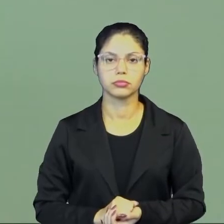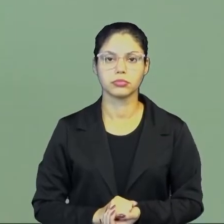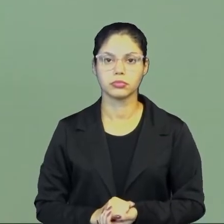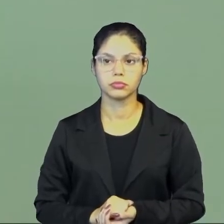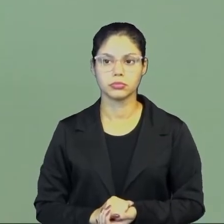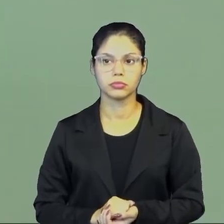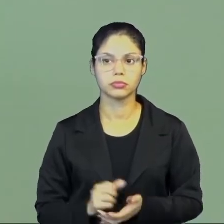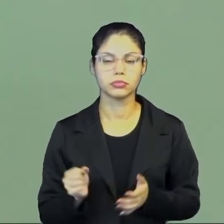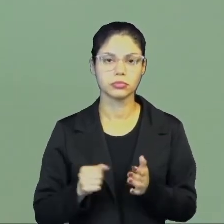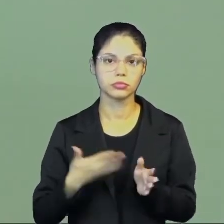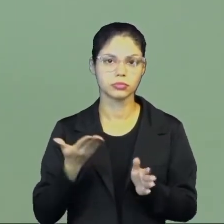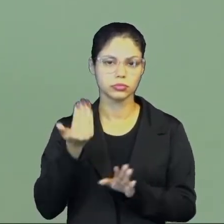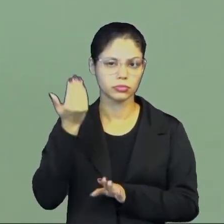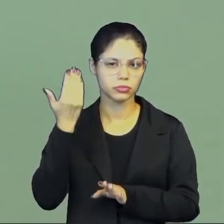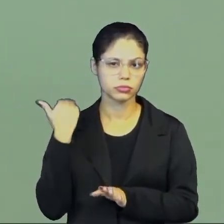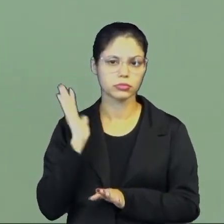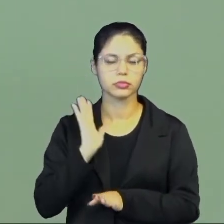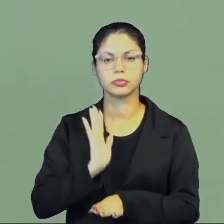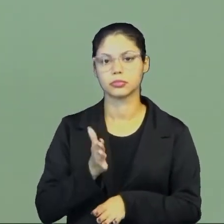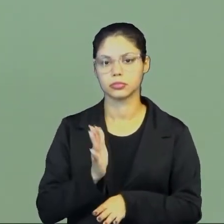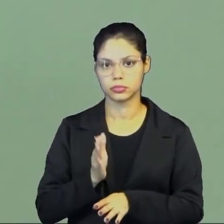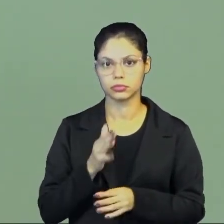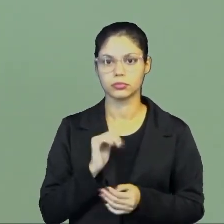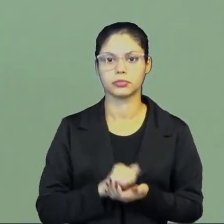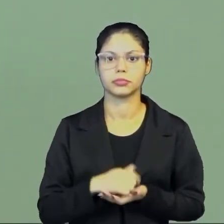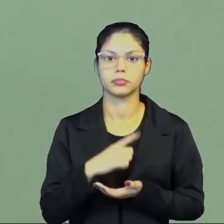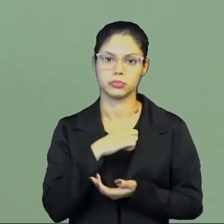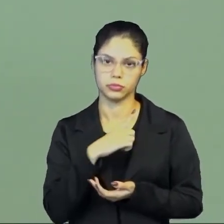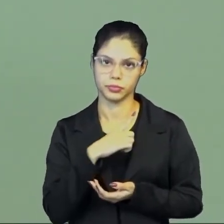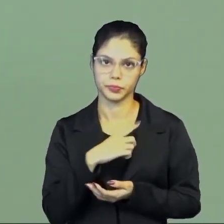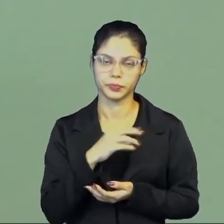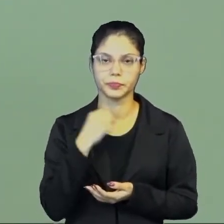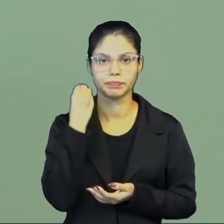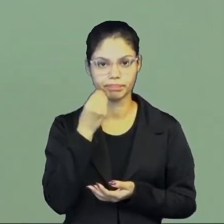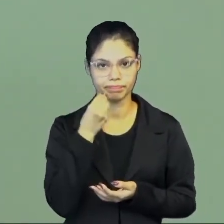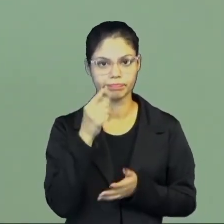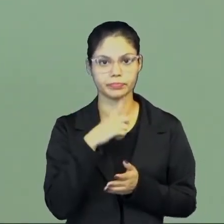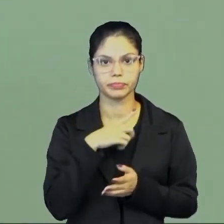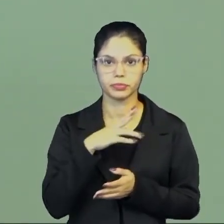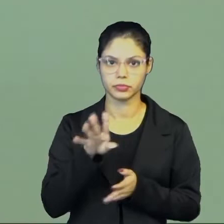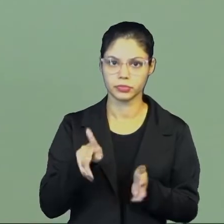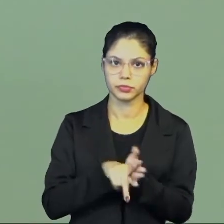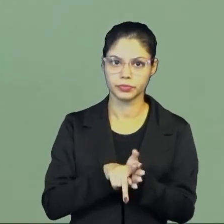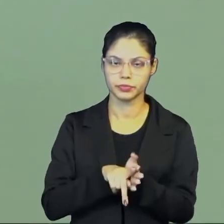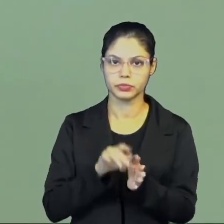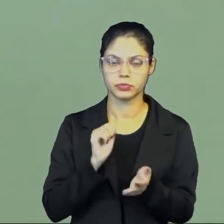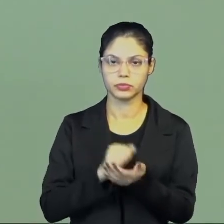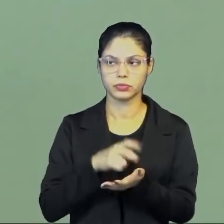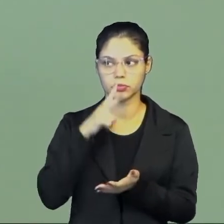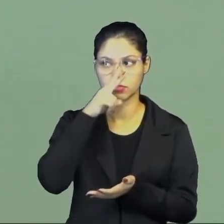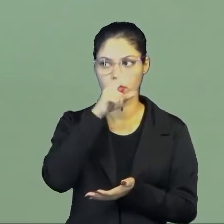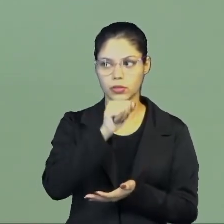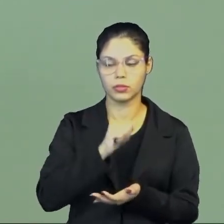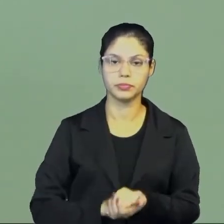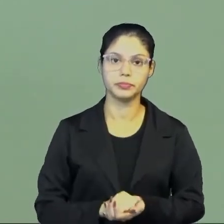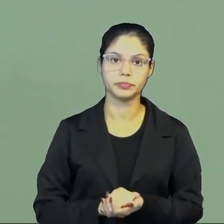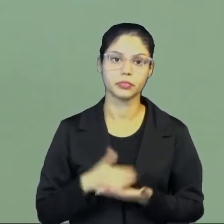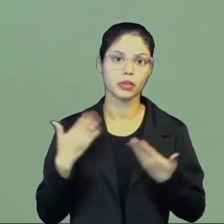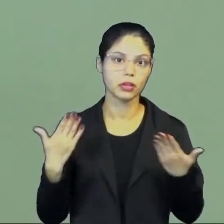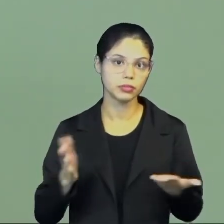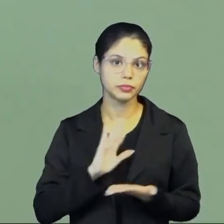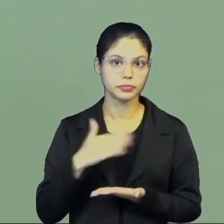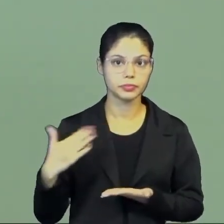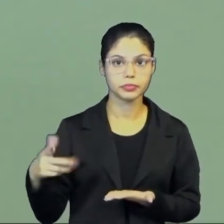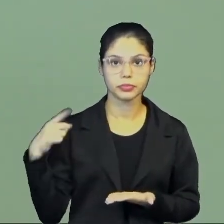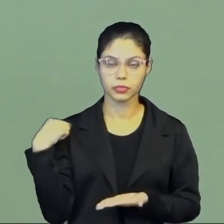Só muito tempo depois, lá no século XIX, é que elas experimentaram essa centralização do poder. Então